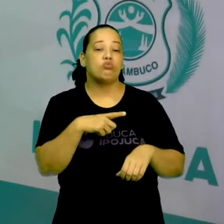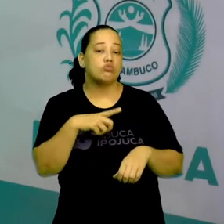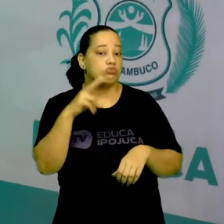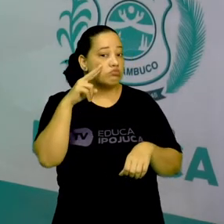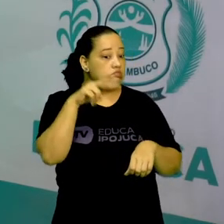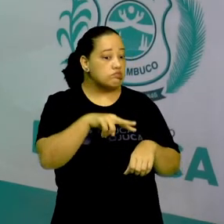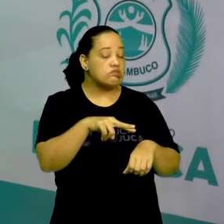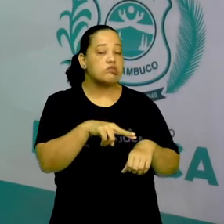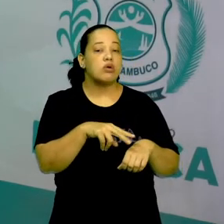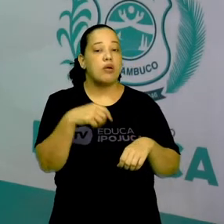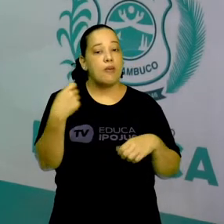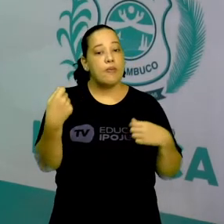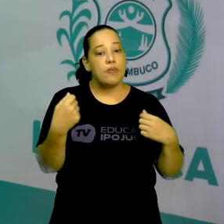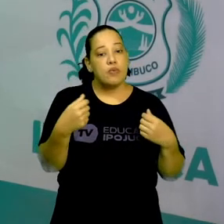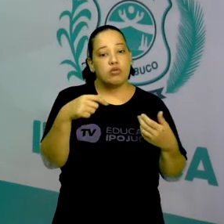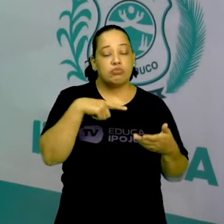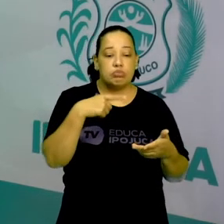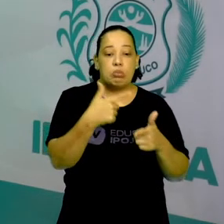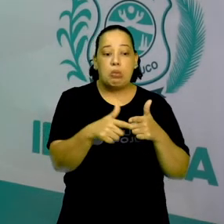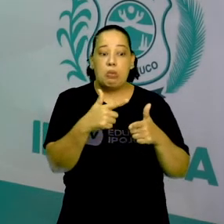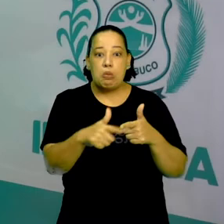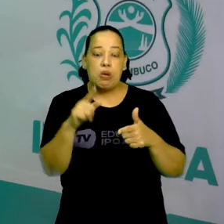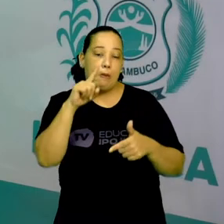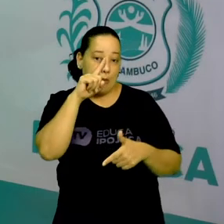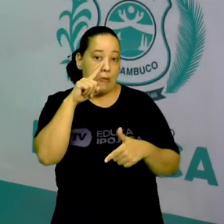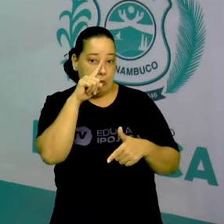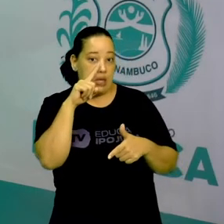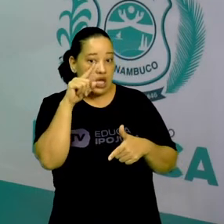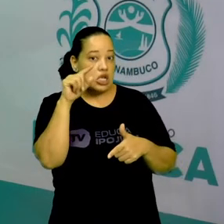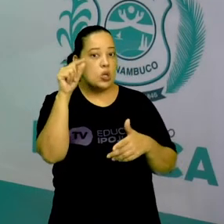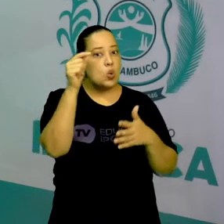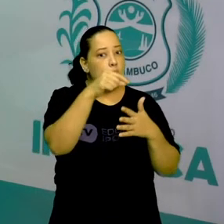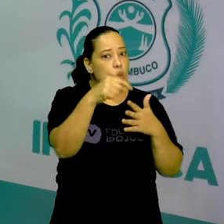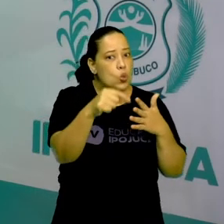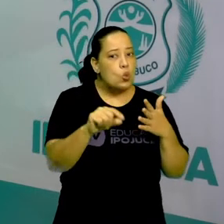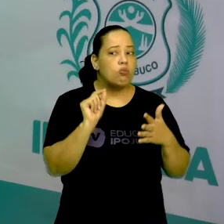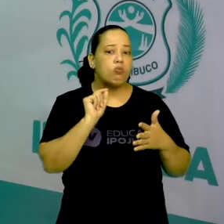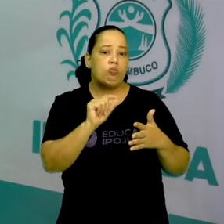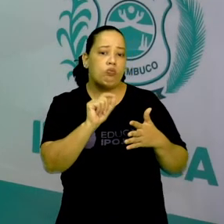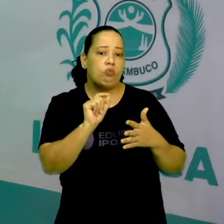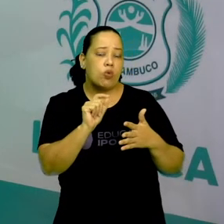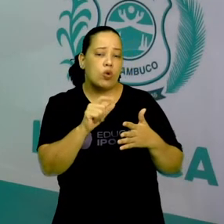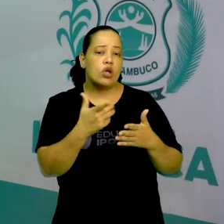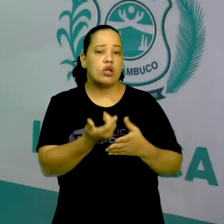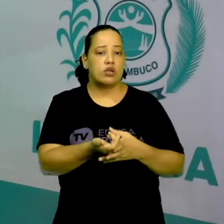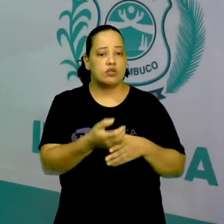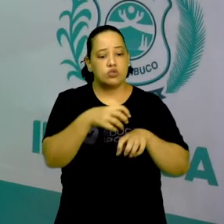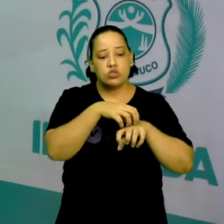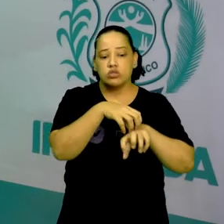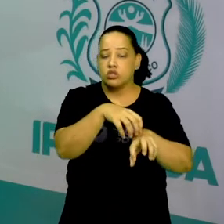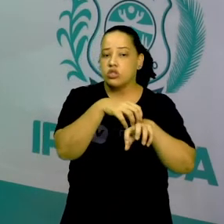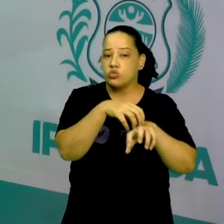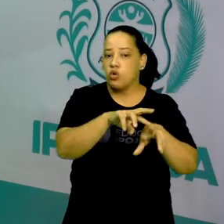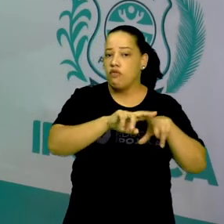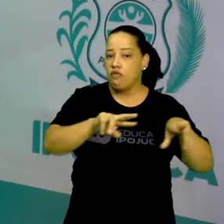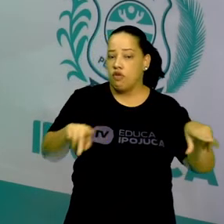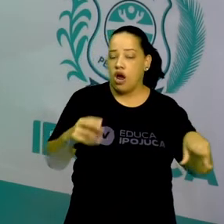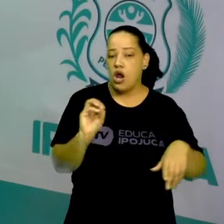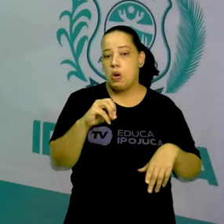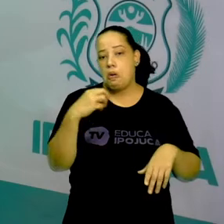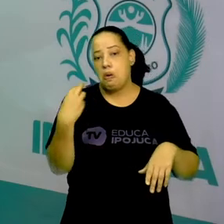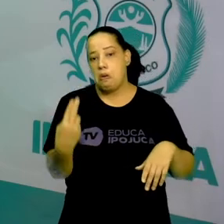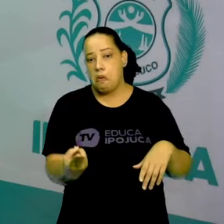risco que podemos sofrer, né, no meio de transporte ou no